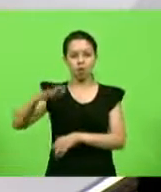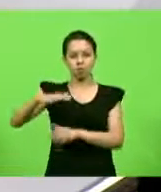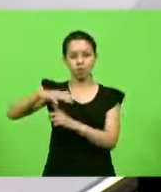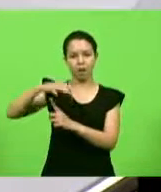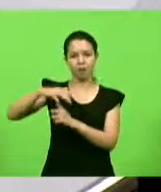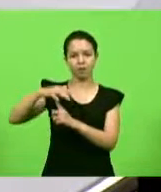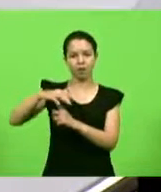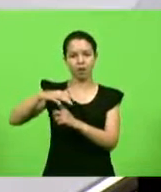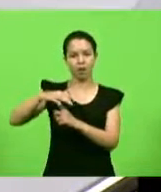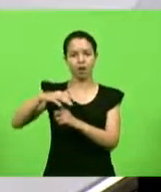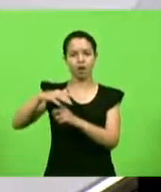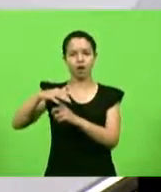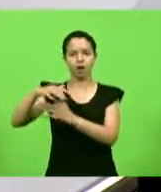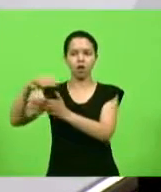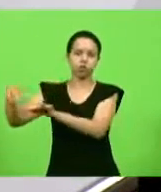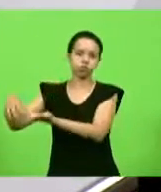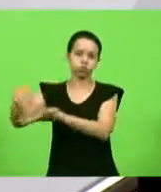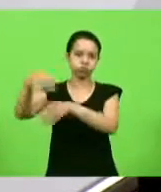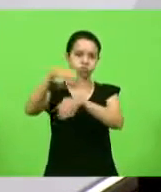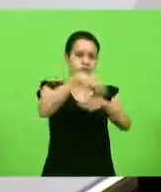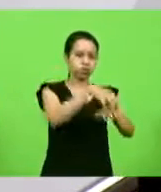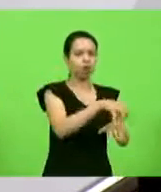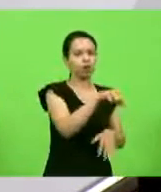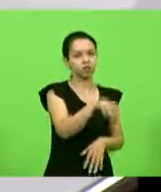São Francisco, é por ali que passa.